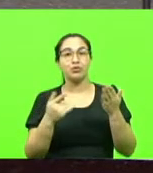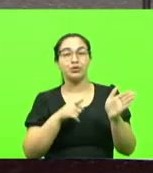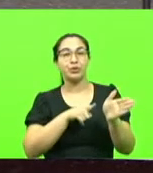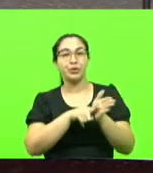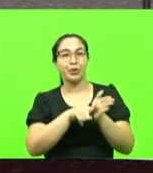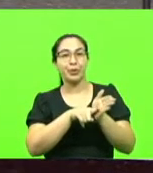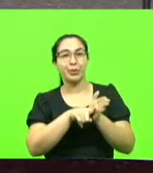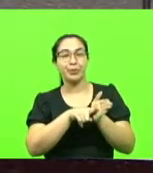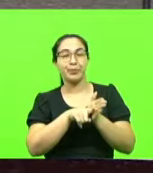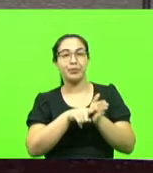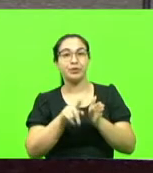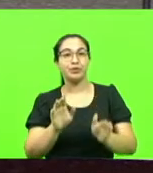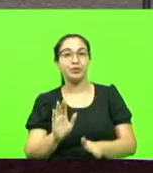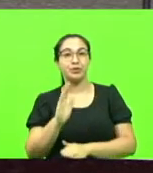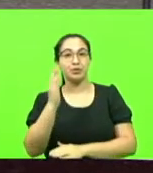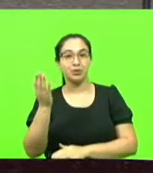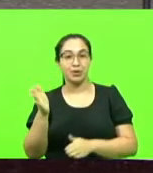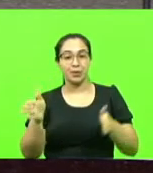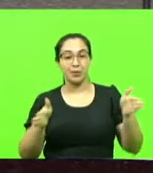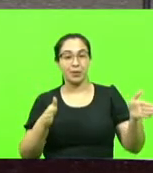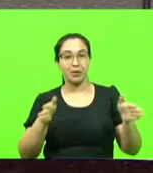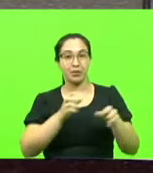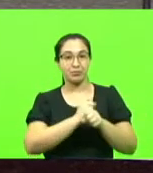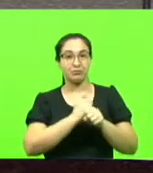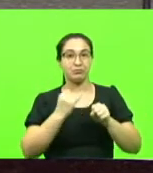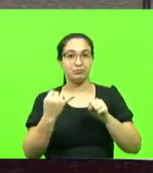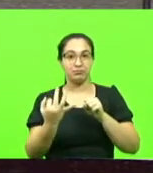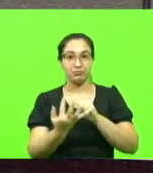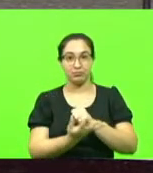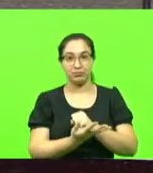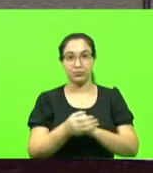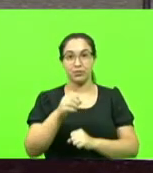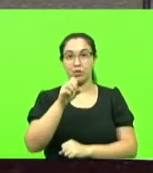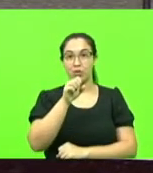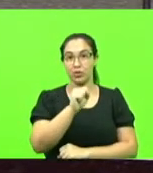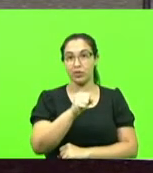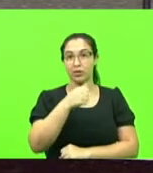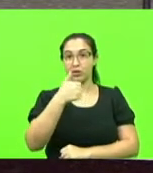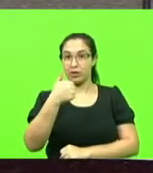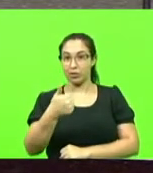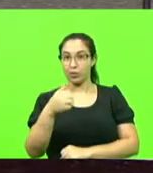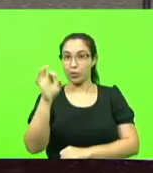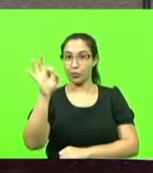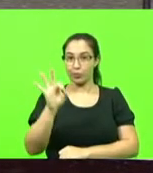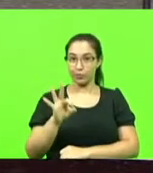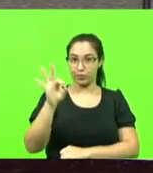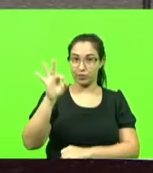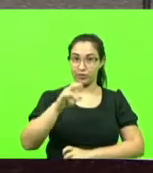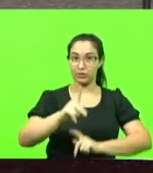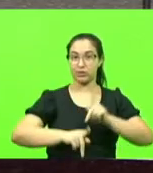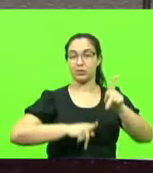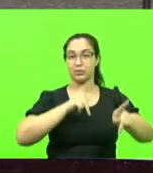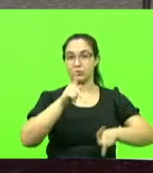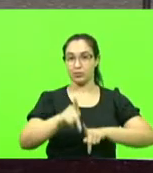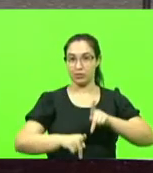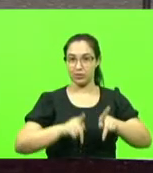que na pandemia, 81% da população brasileira